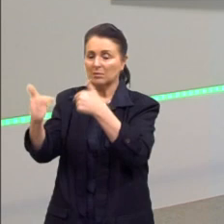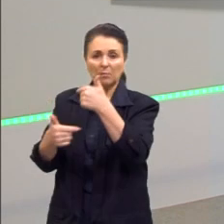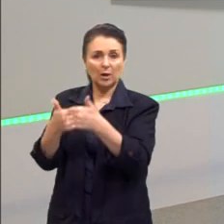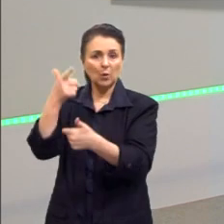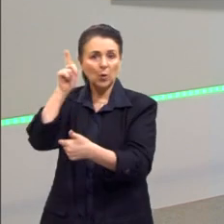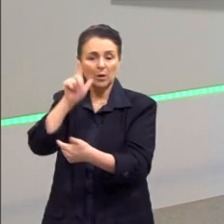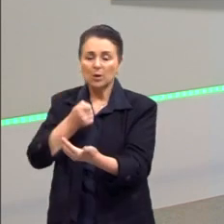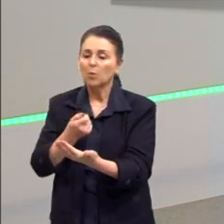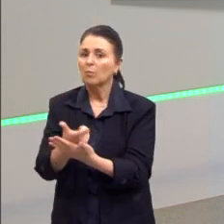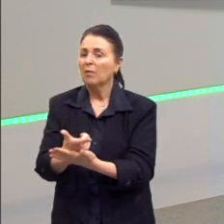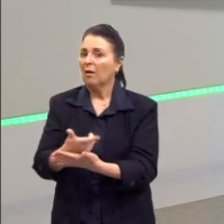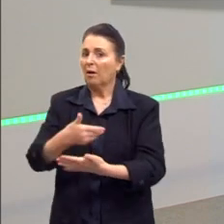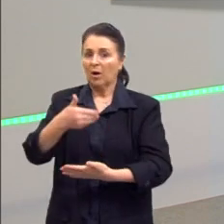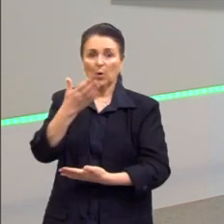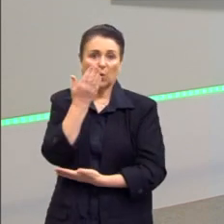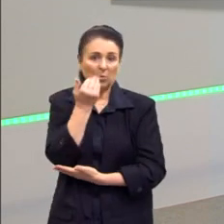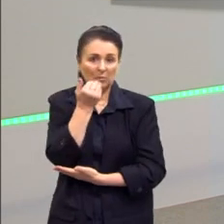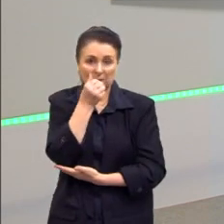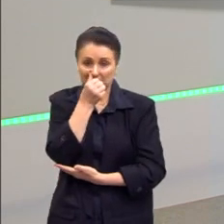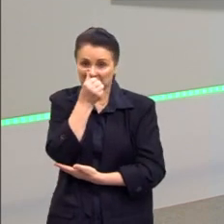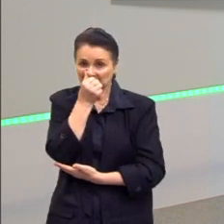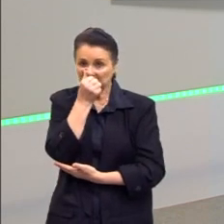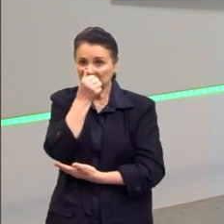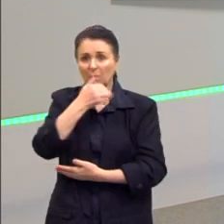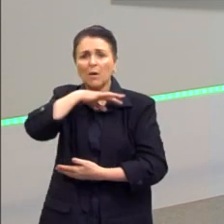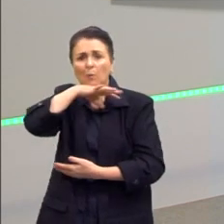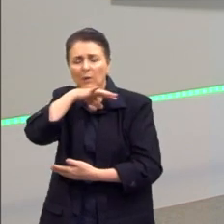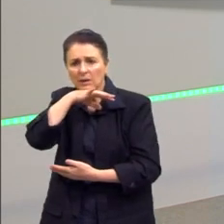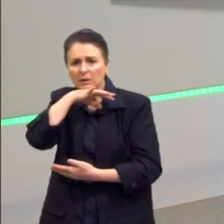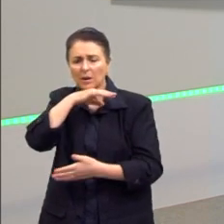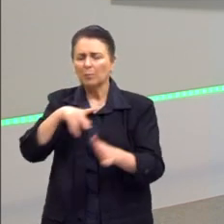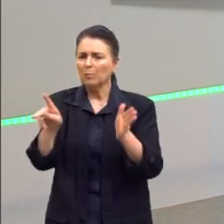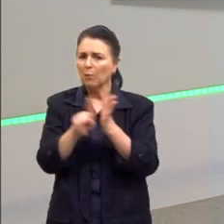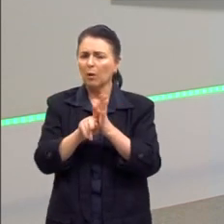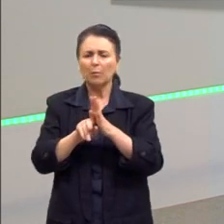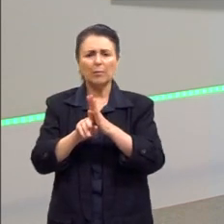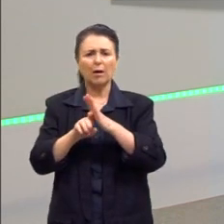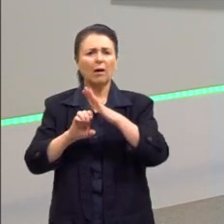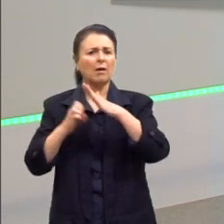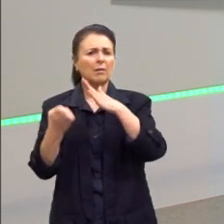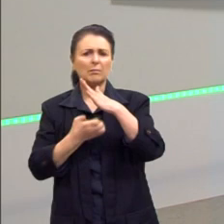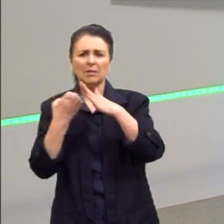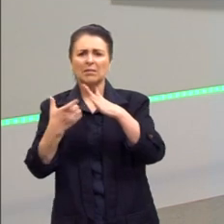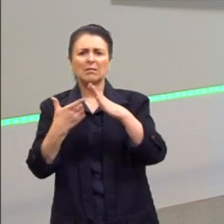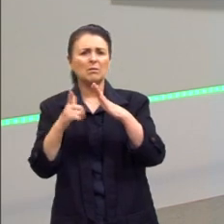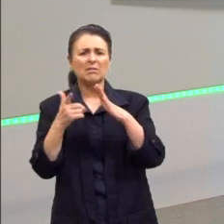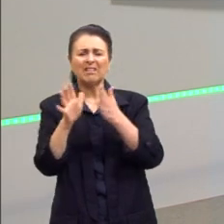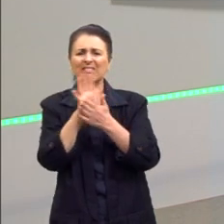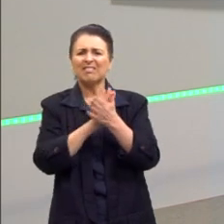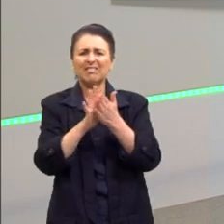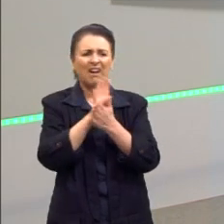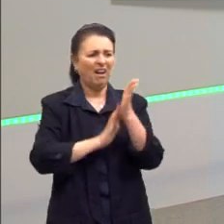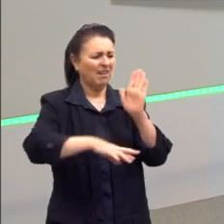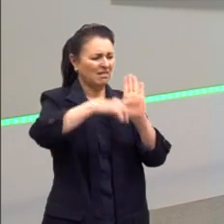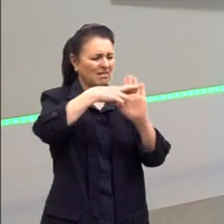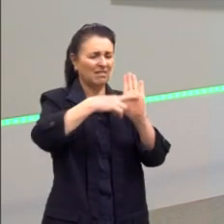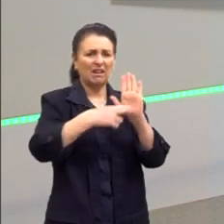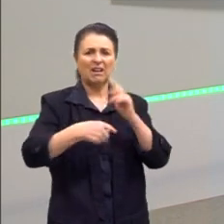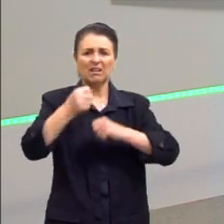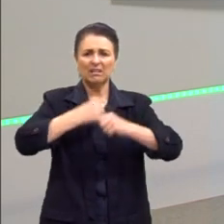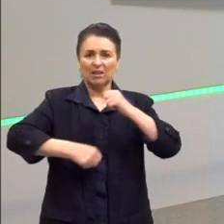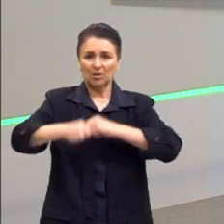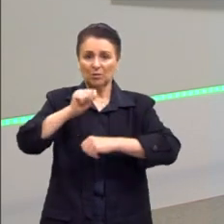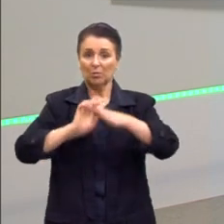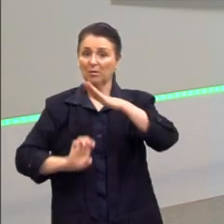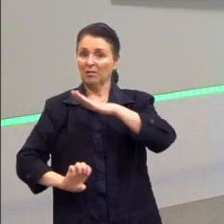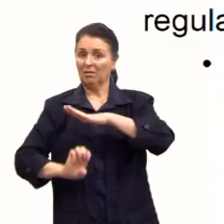comida. Então, é ruim até para as empresas, que não exista nenhuma regulamentação da economia. E a gente vai se